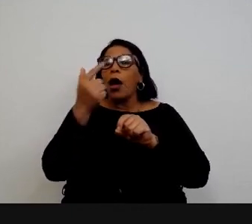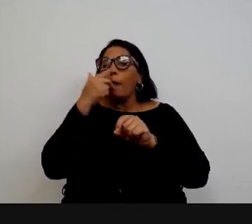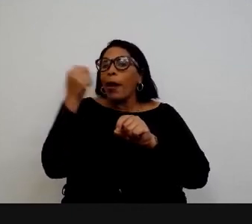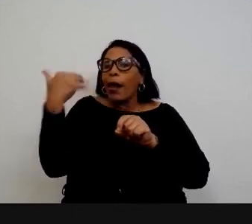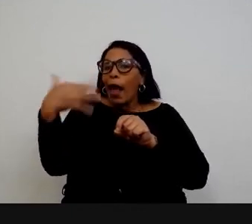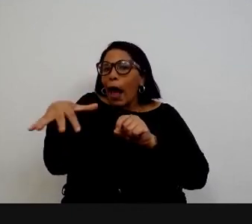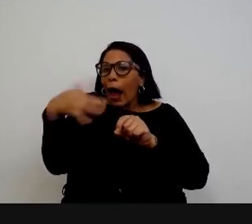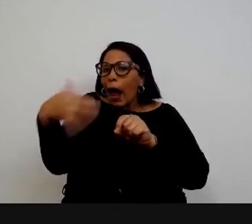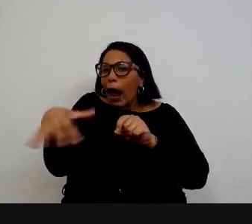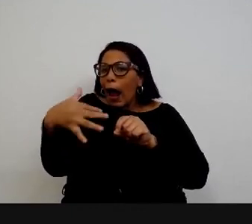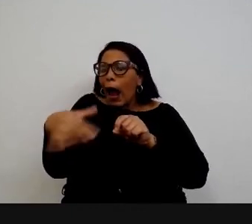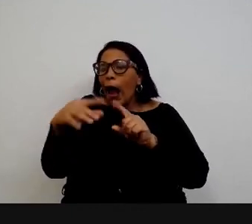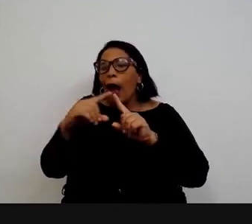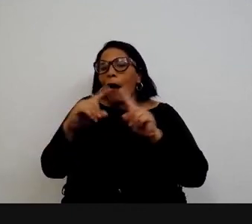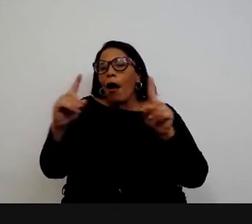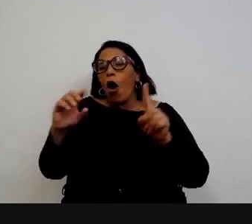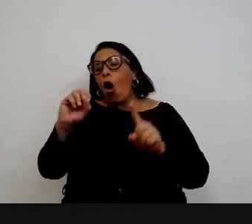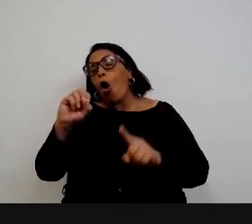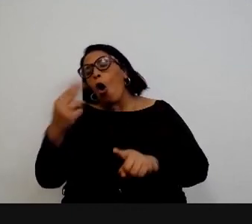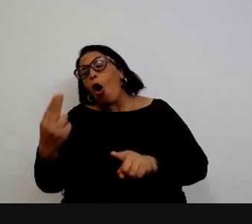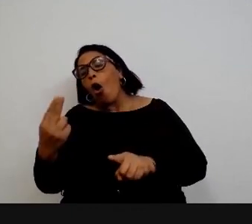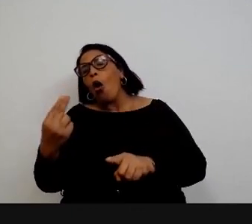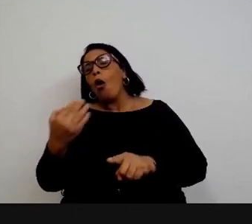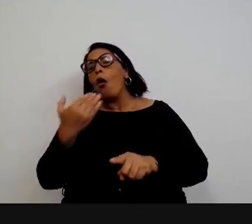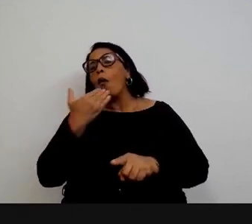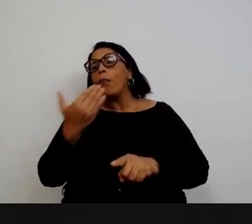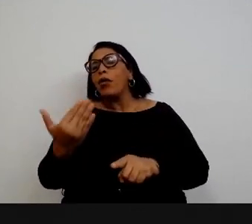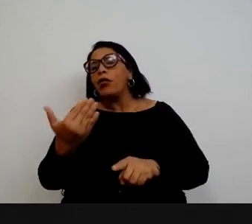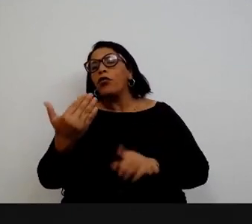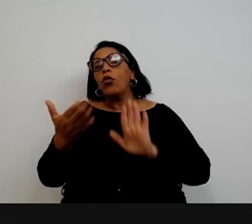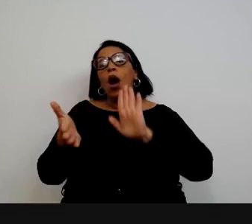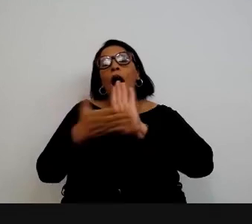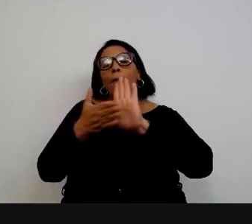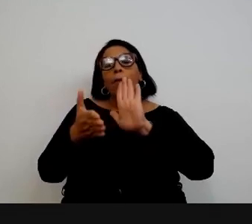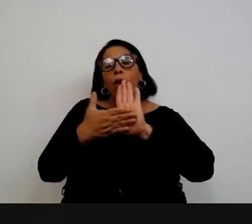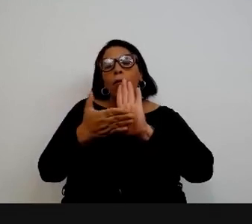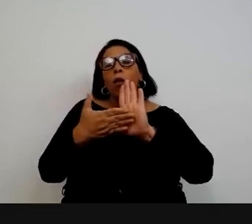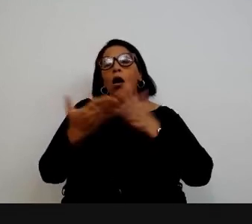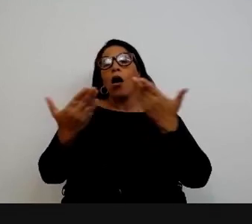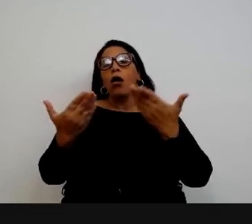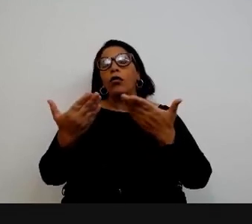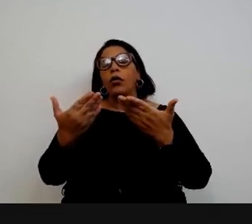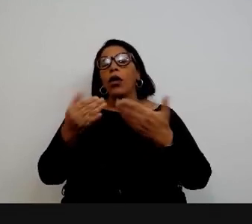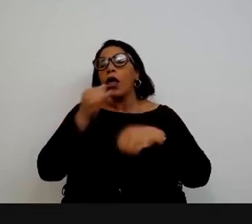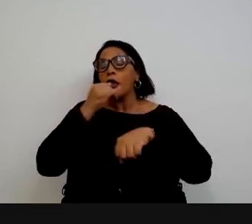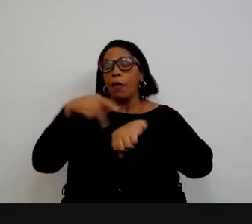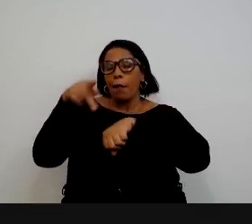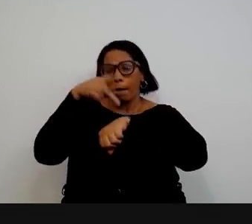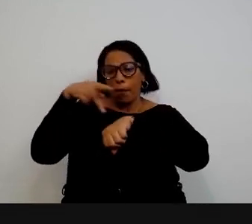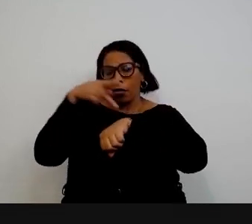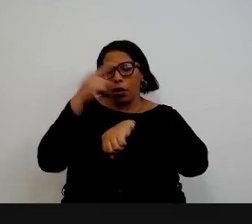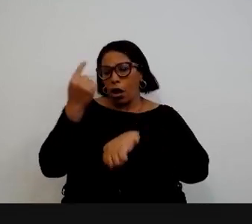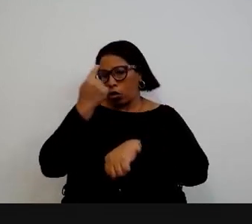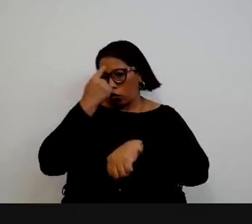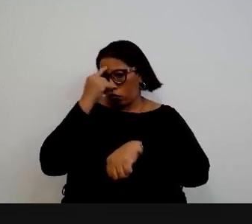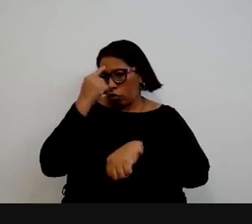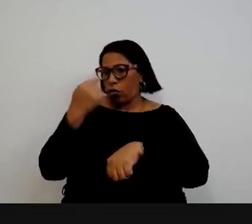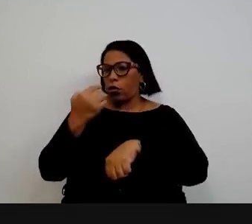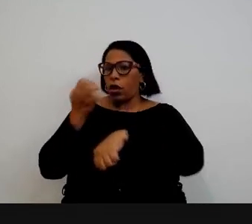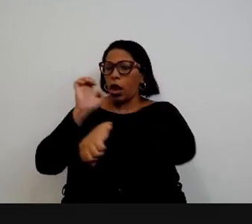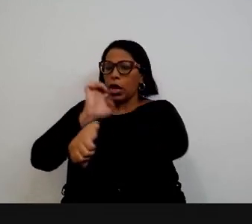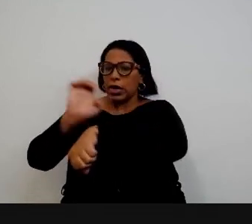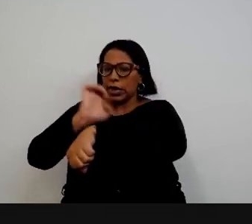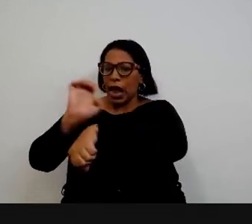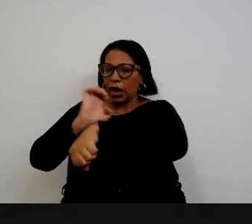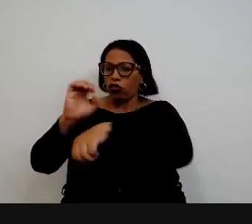oneroso para a gente ou fazendo algum tipo de cuid pro quo então com a universidade indiana por exemplo a gente manda estagiários